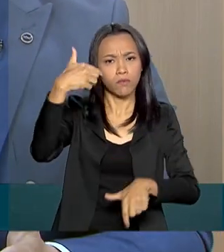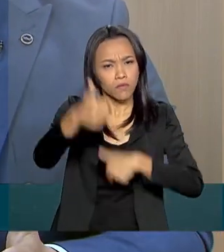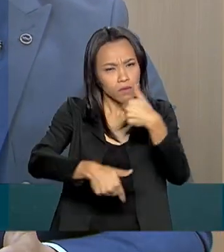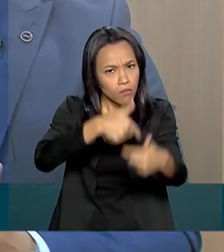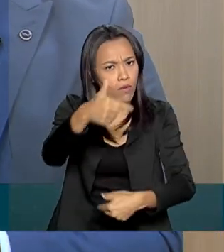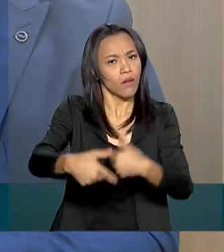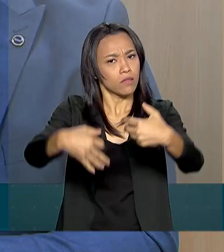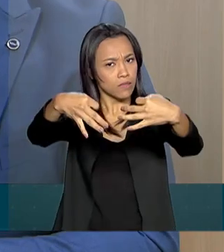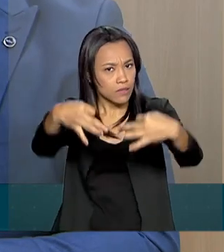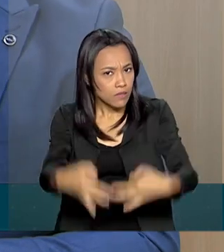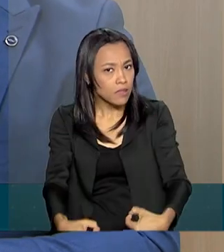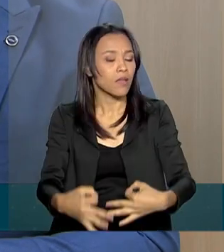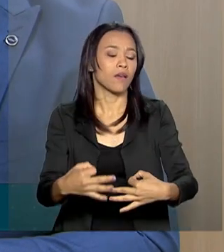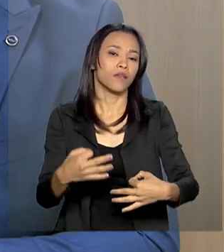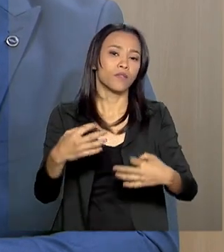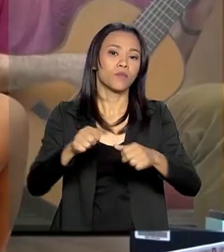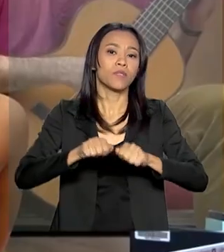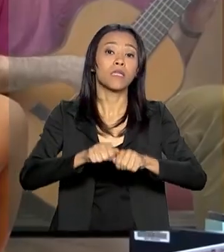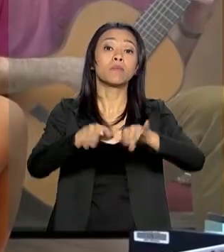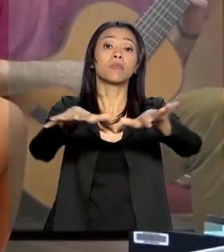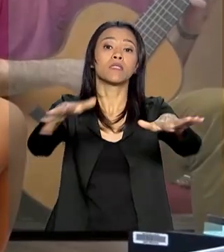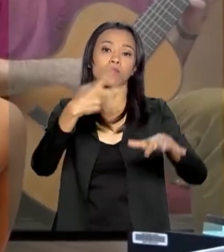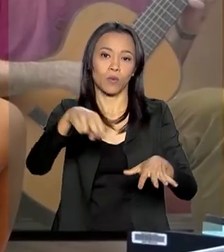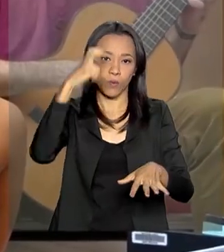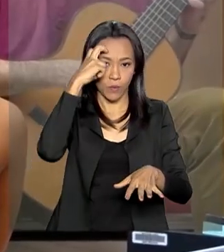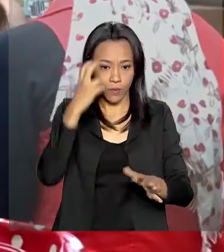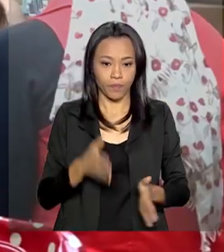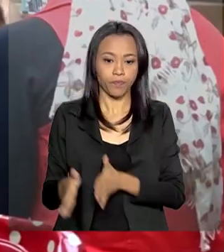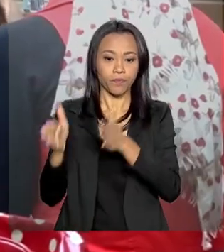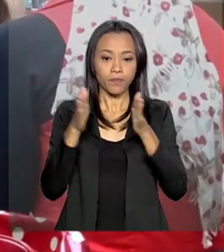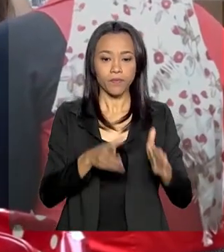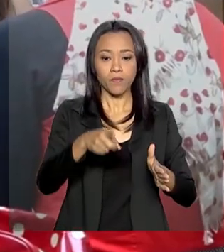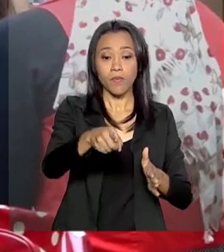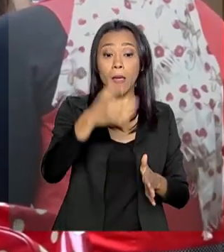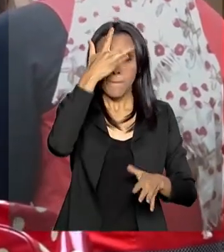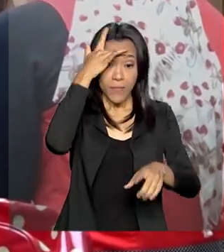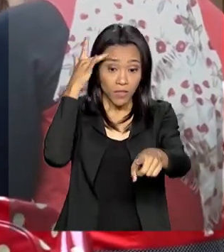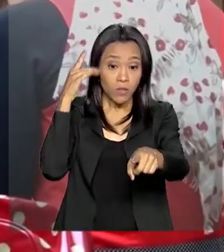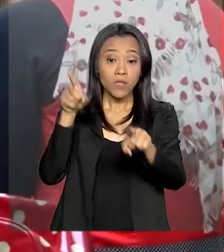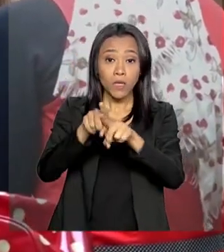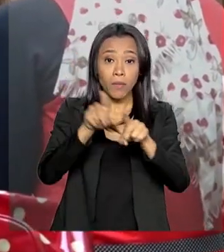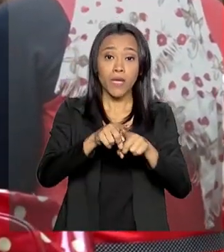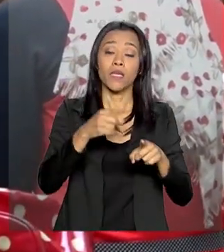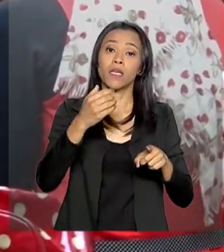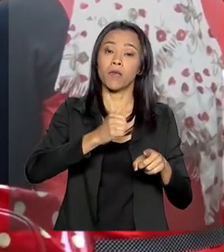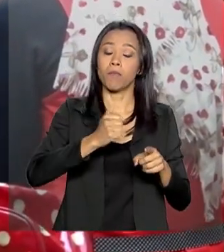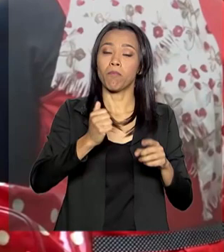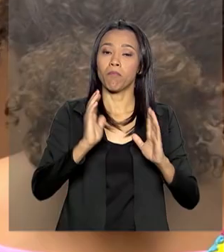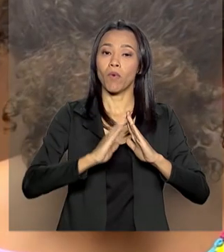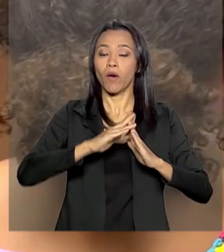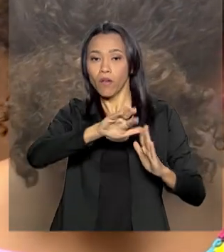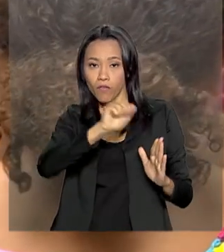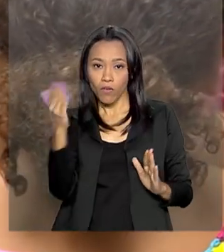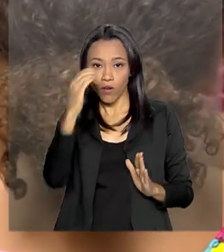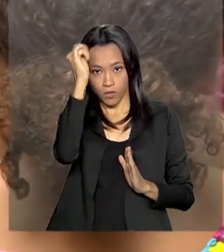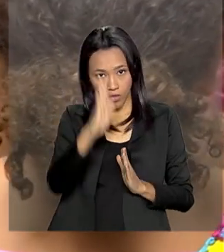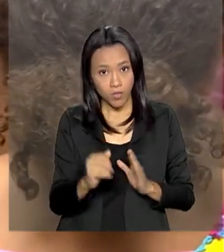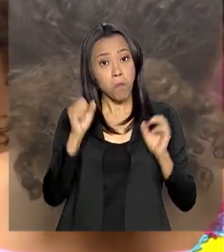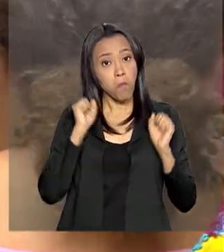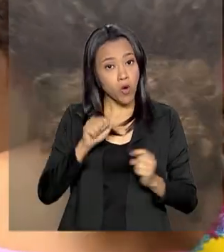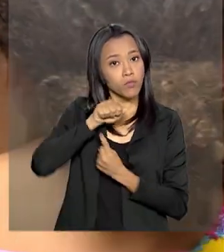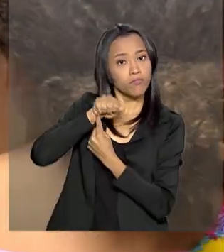forma correta na execução de atividades culturais. Brasileiros que moram no exterior também podem difundir a cultura nacional lá fora.